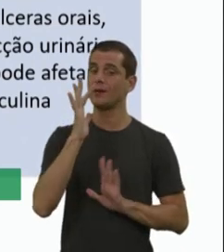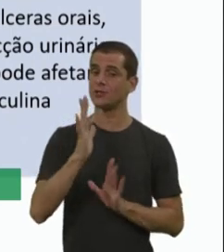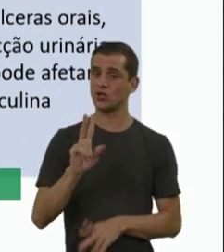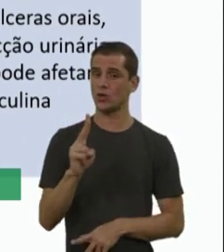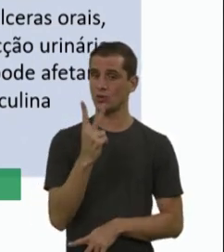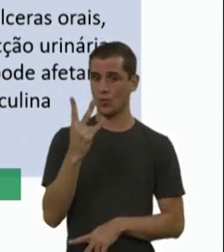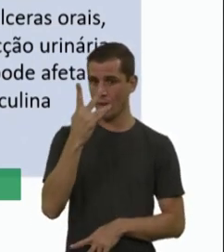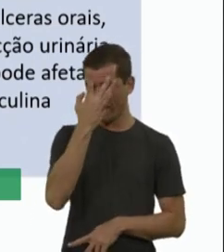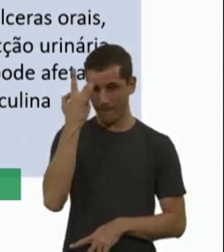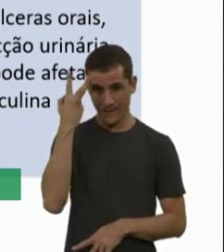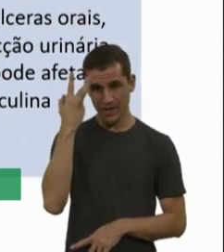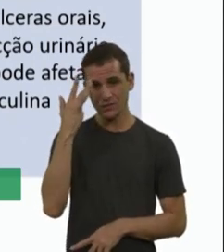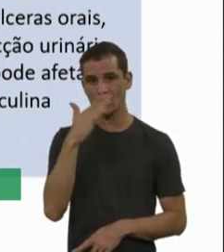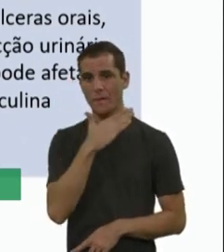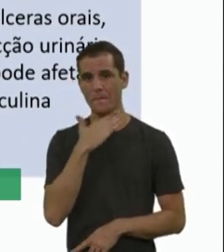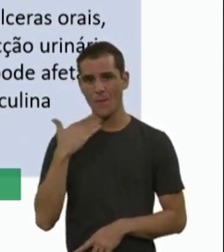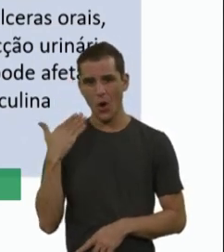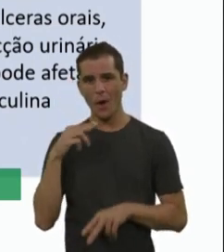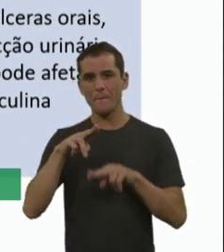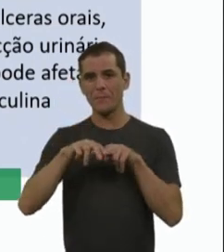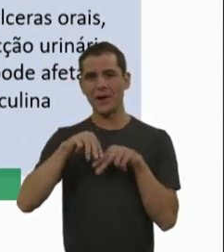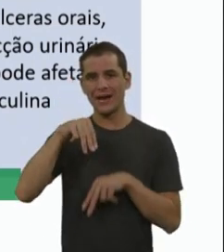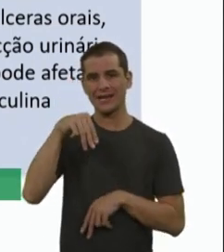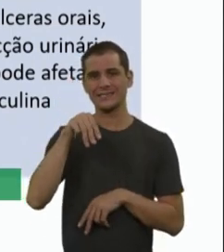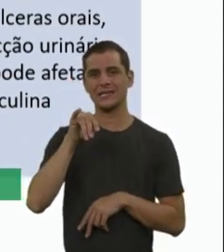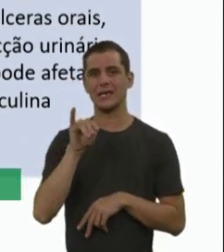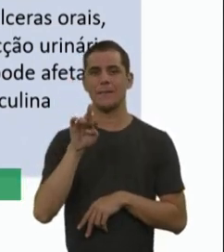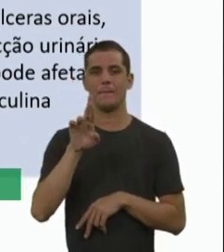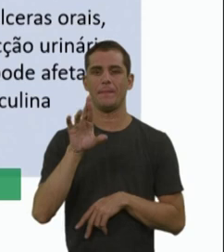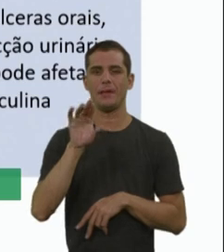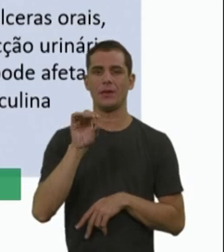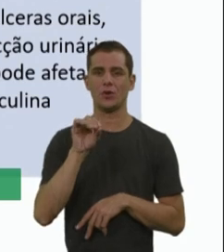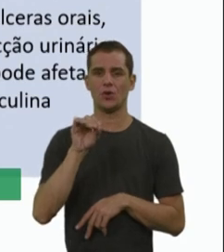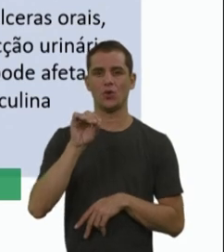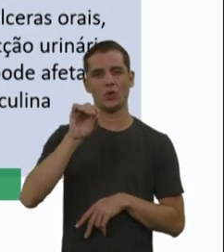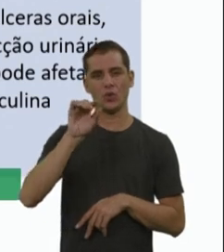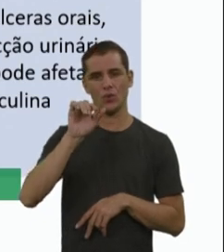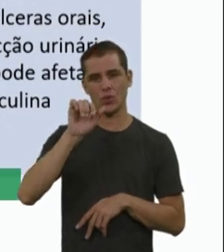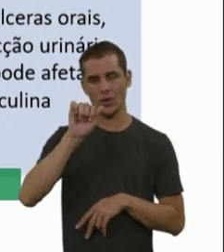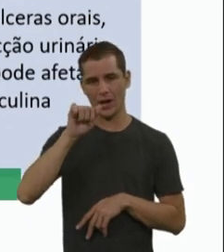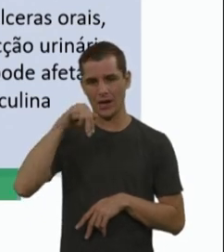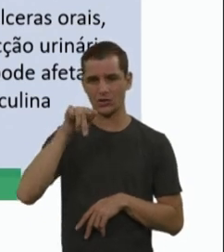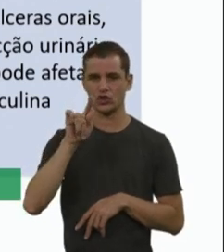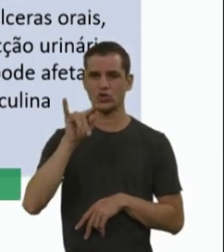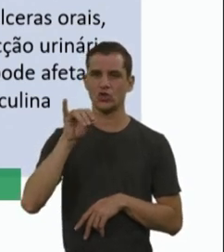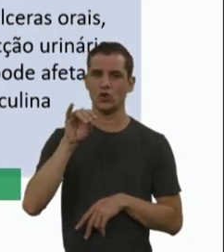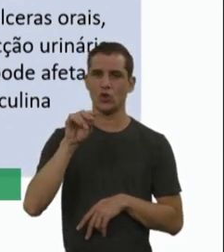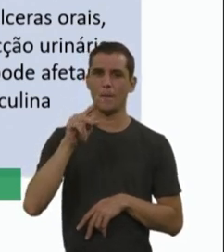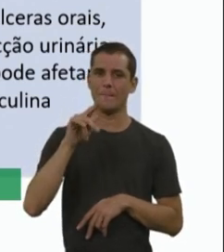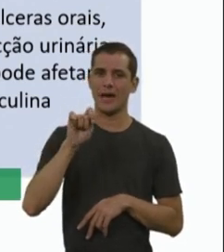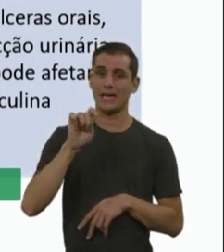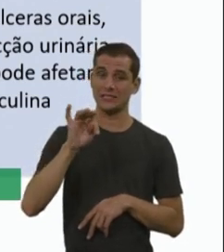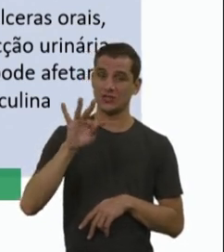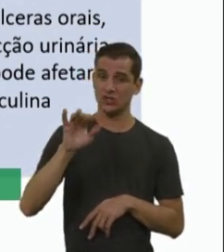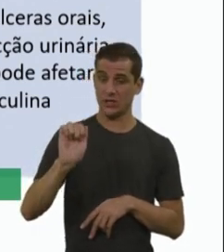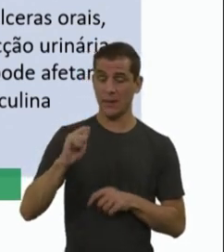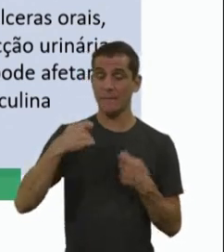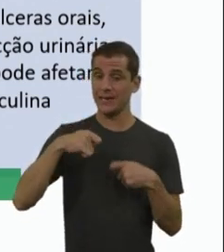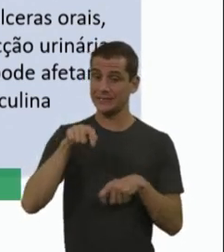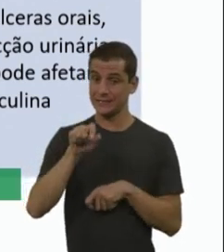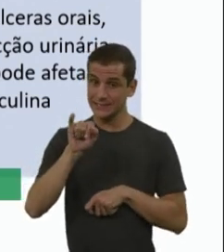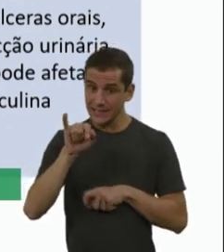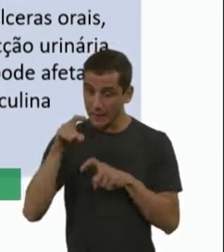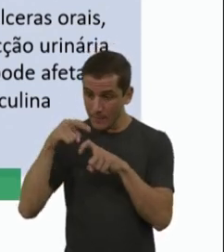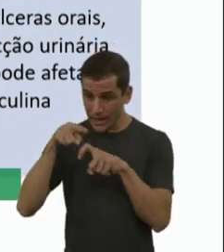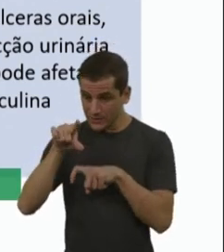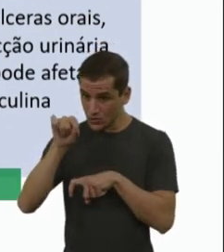microangiopatia trombótica e devido à insuficiência hepática aguda. Então, quando a gente opta por essa terapia, a gente tem que